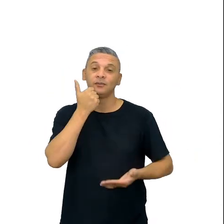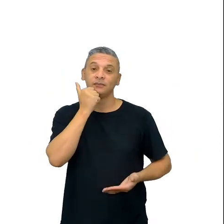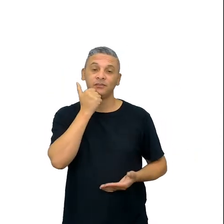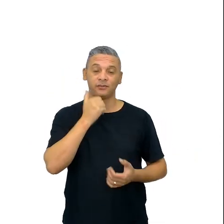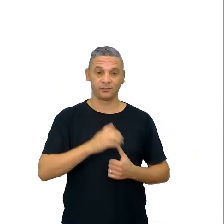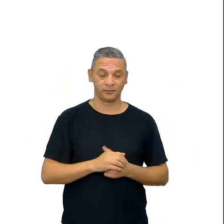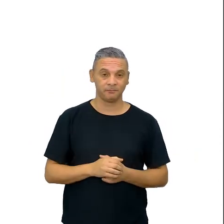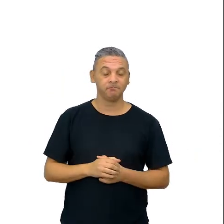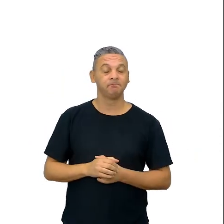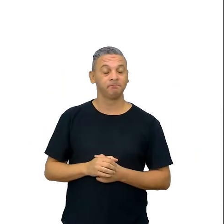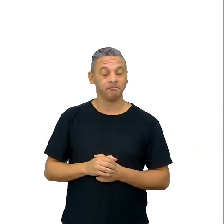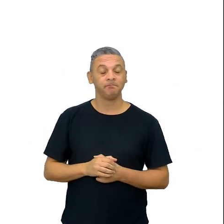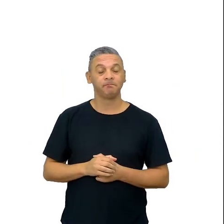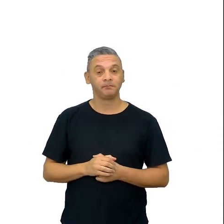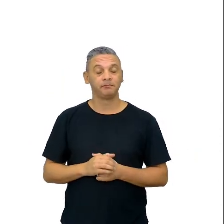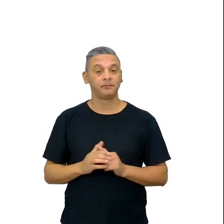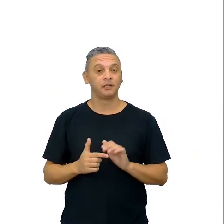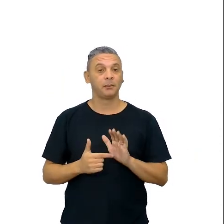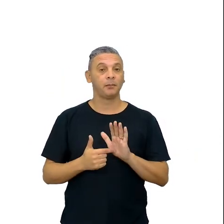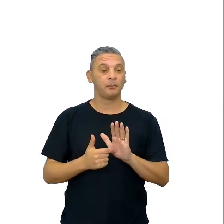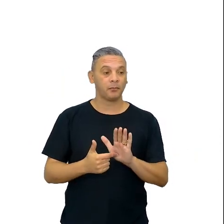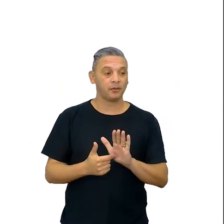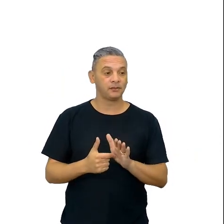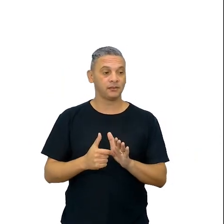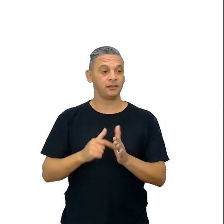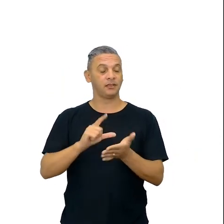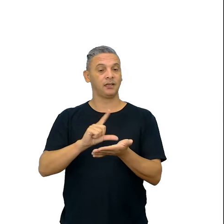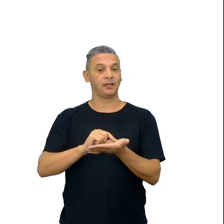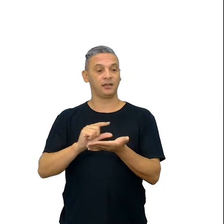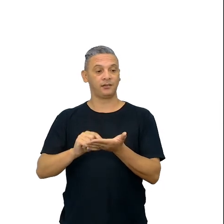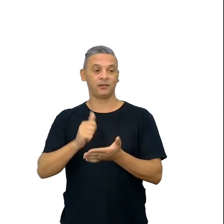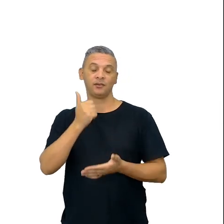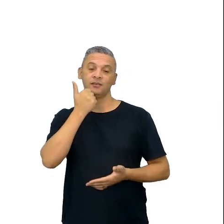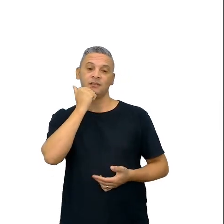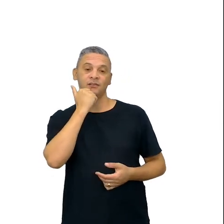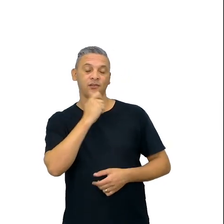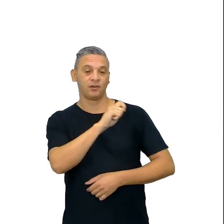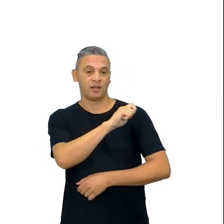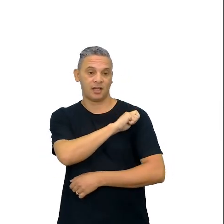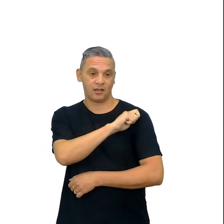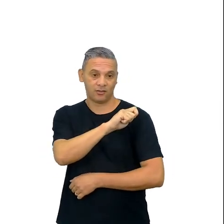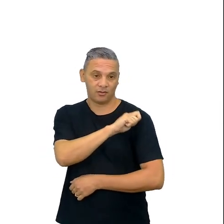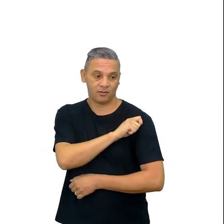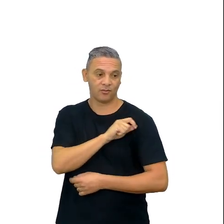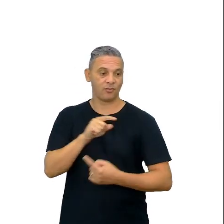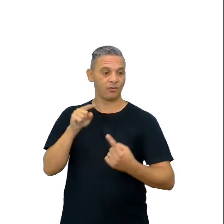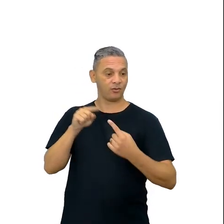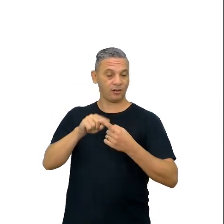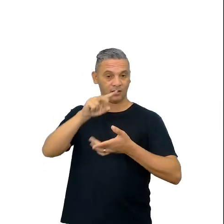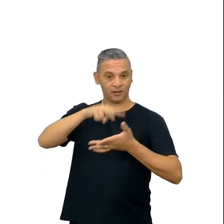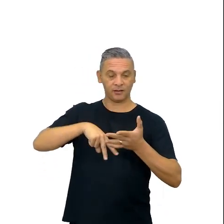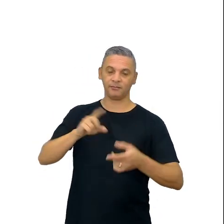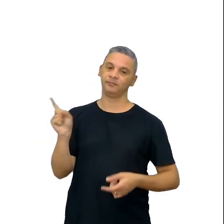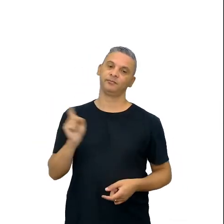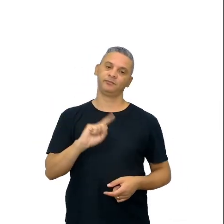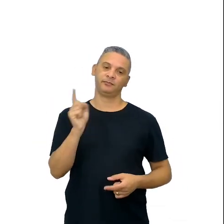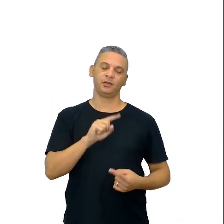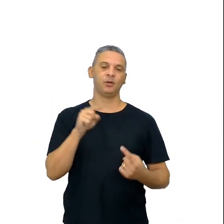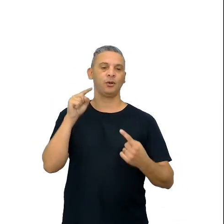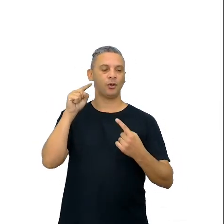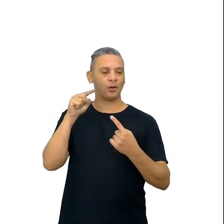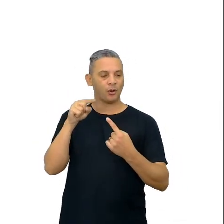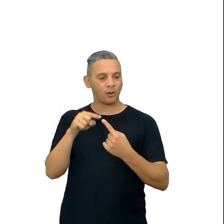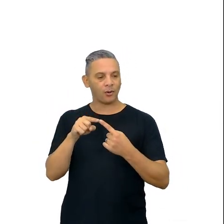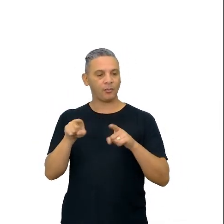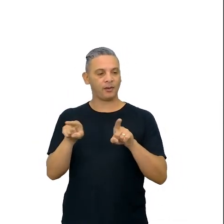A ideia é apresentar algum artigo científico para o estudante, para quê? Ai, meu Deus, para ele ler? Não, aqui é apresentar,